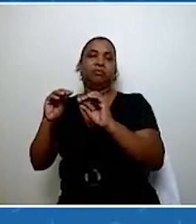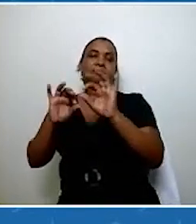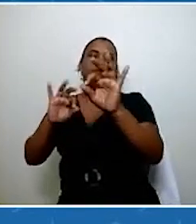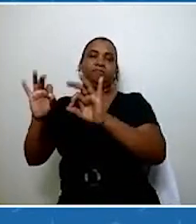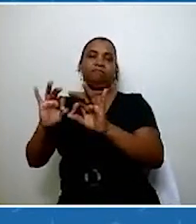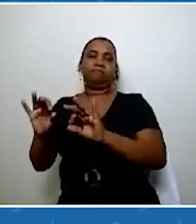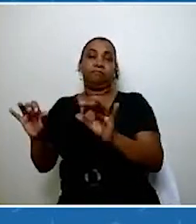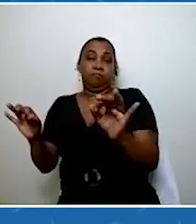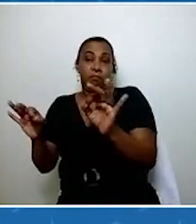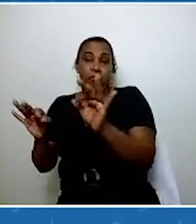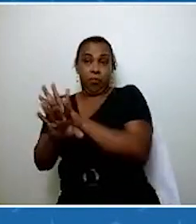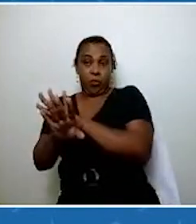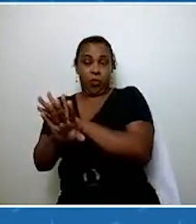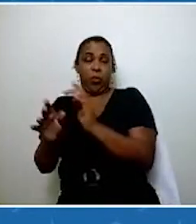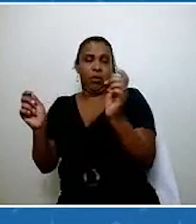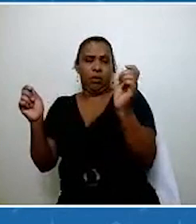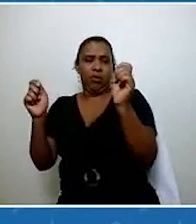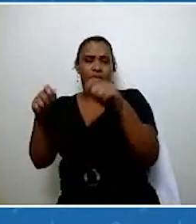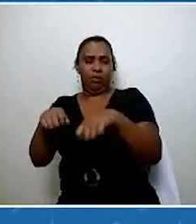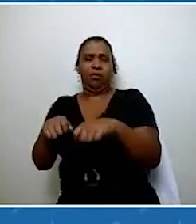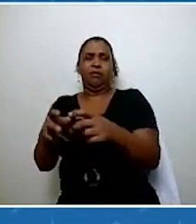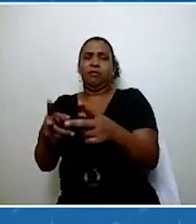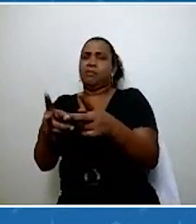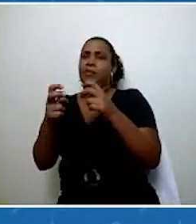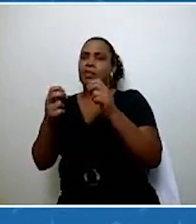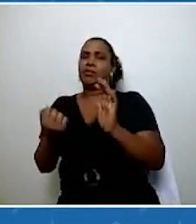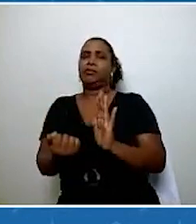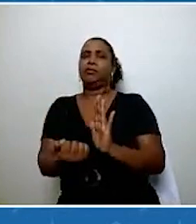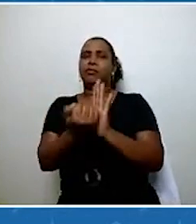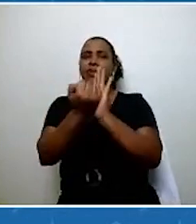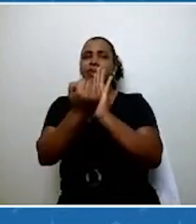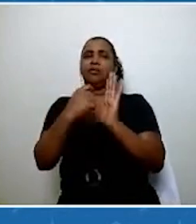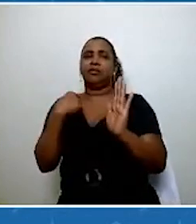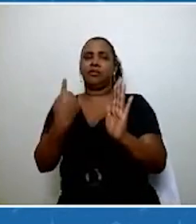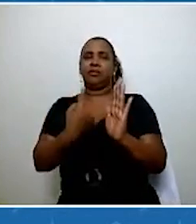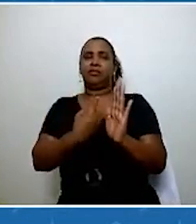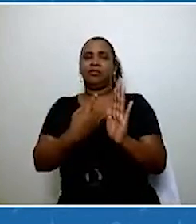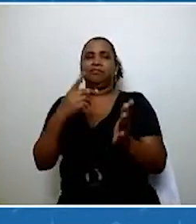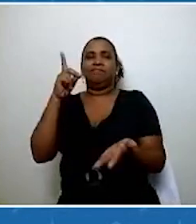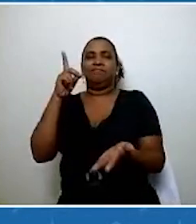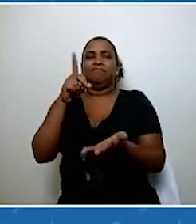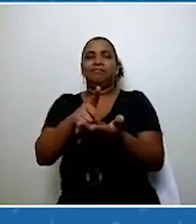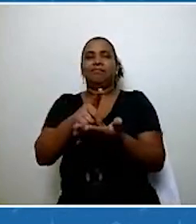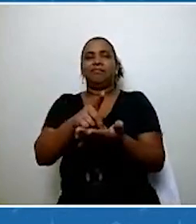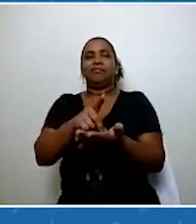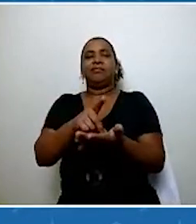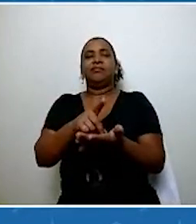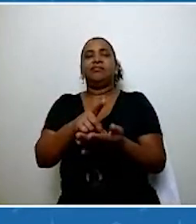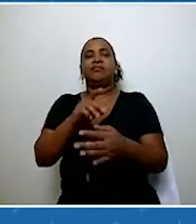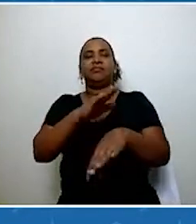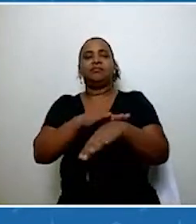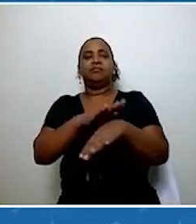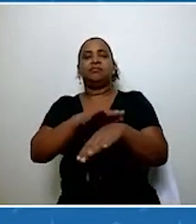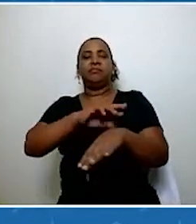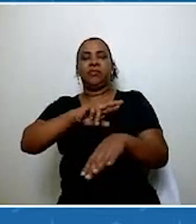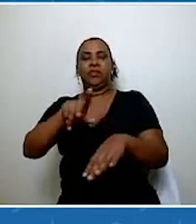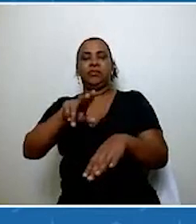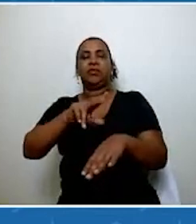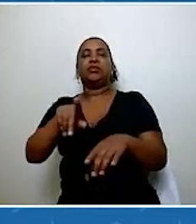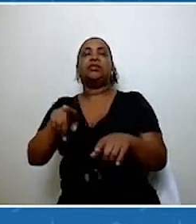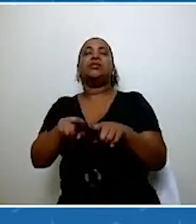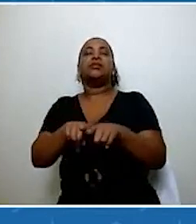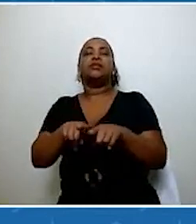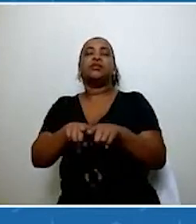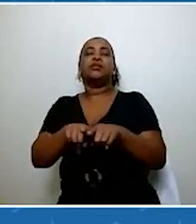o impacto que a gente gera numa nova realidade e o trabalho também de engajar os demais,